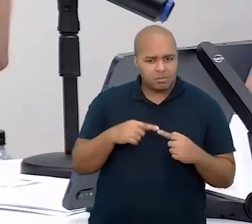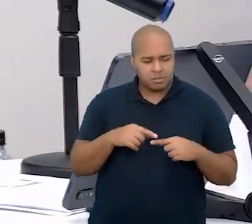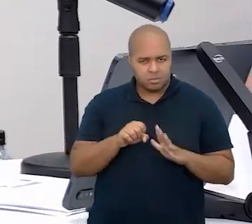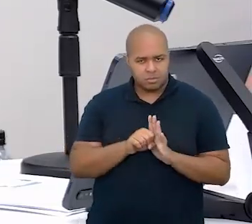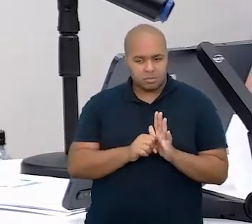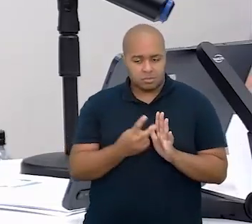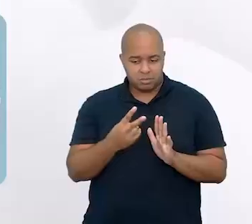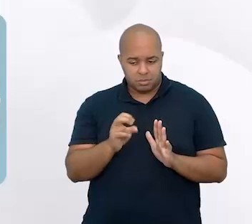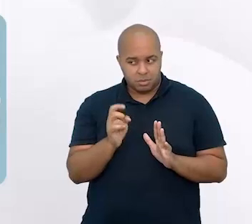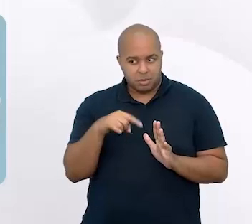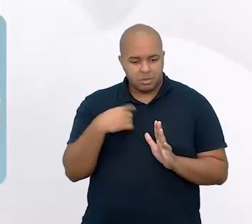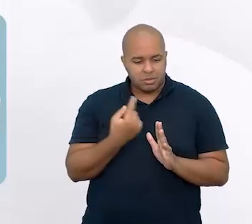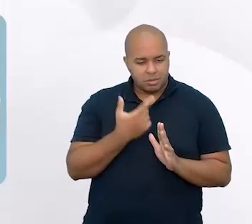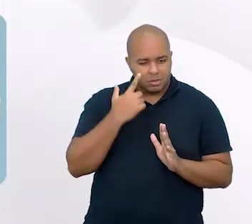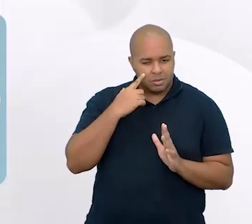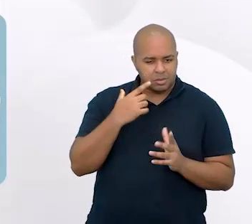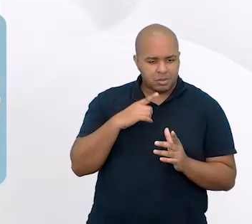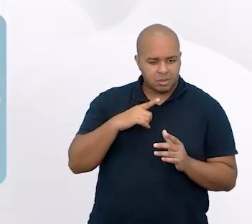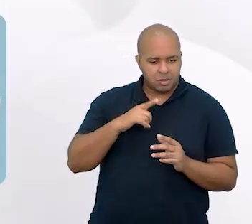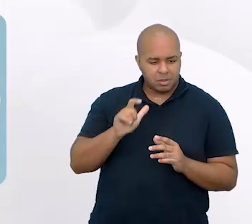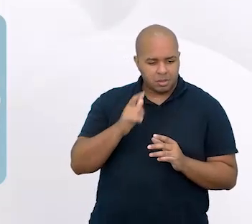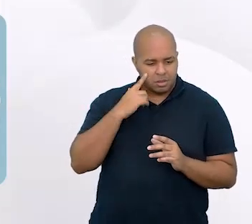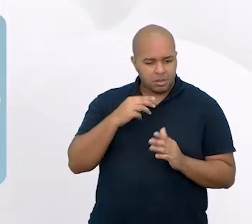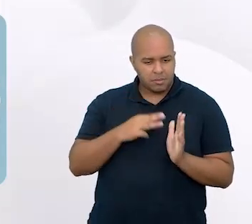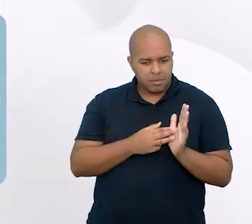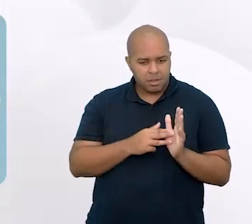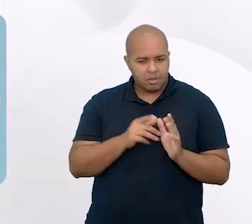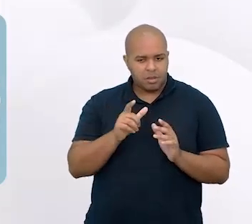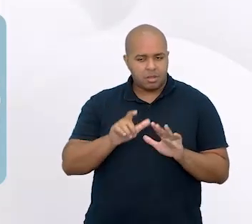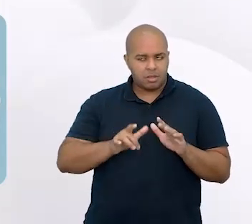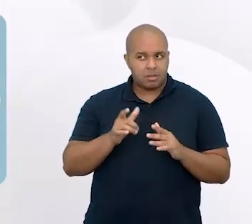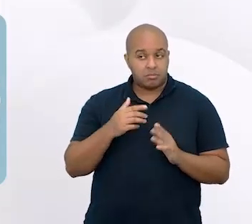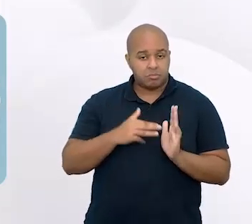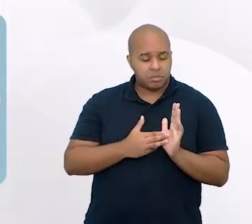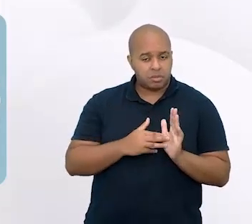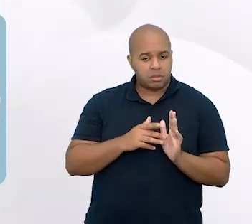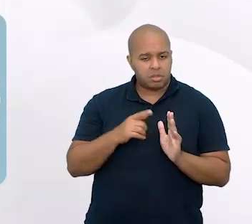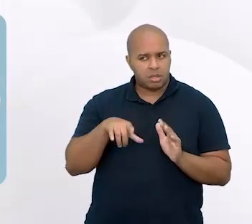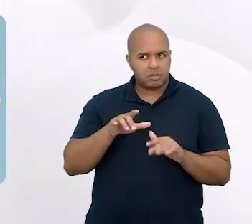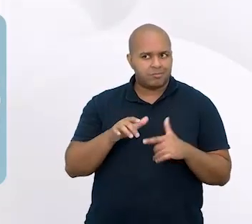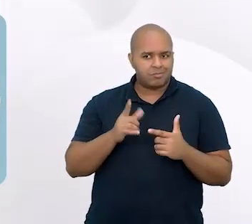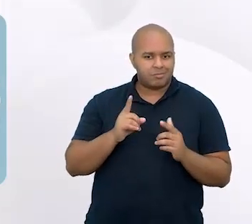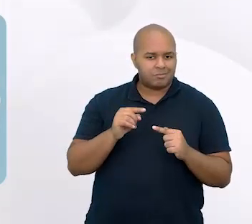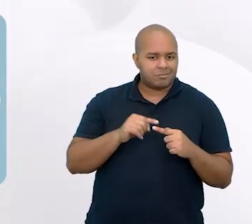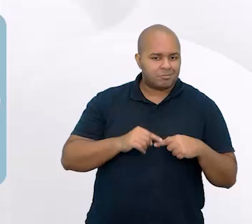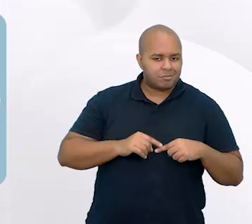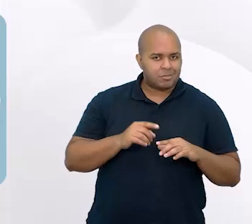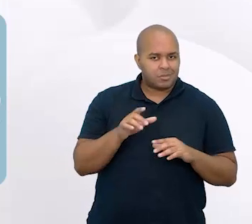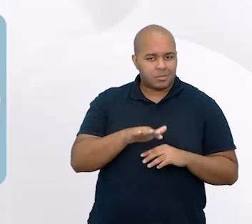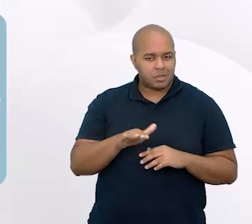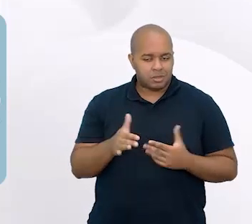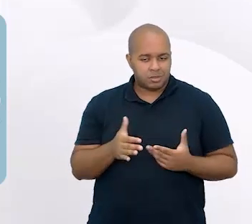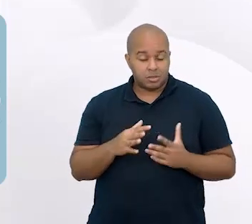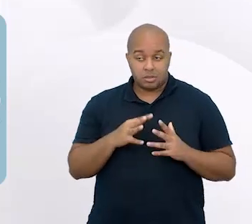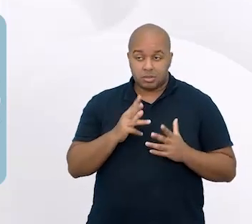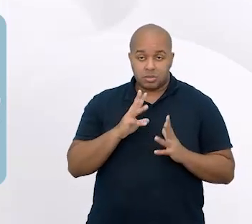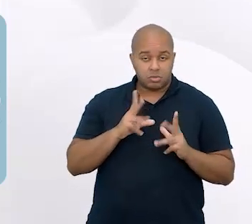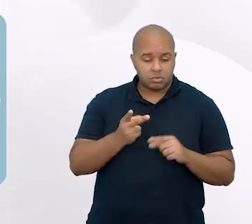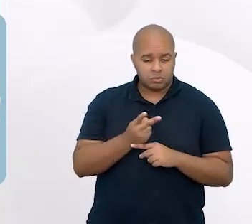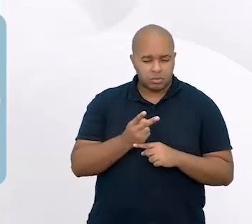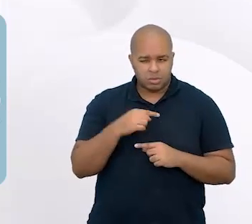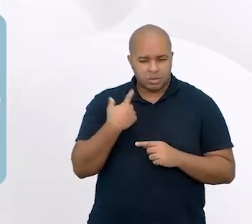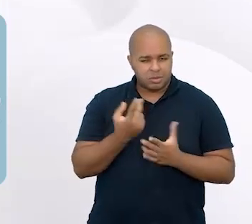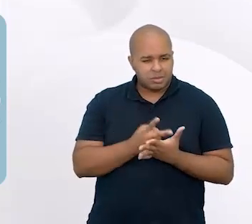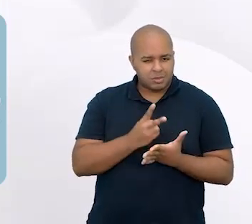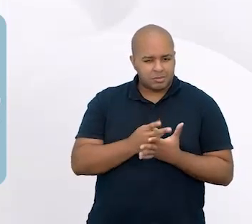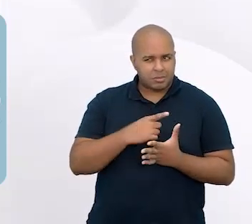século XX, a gente tinha métodos que não alfabetizavam as crianças. Toda a busca que a